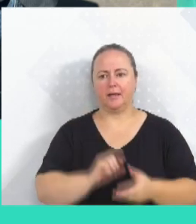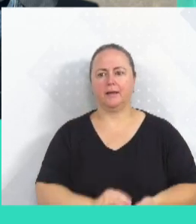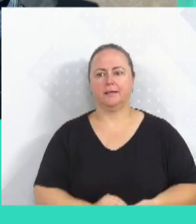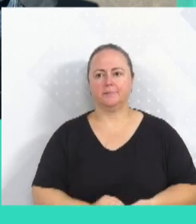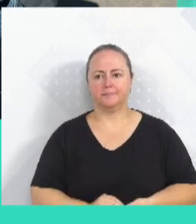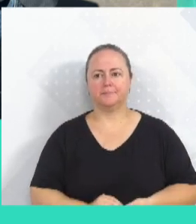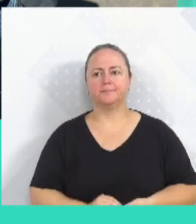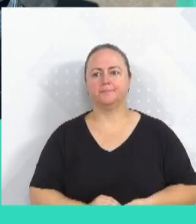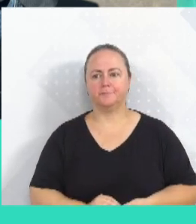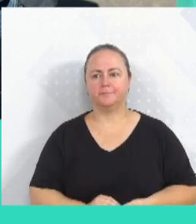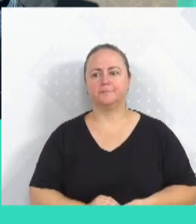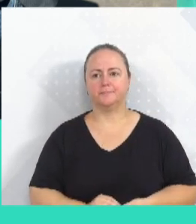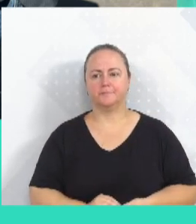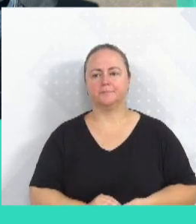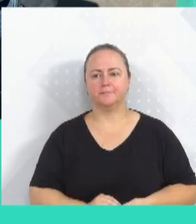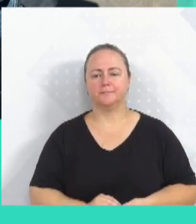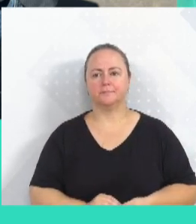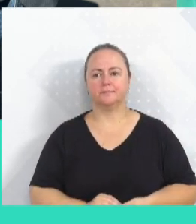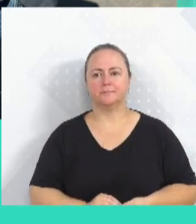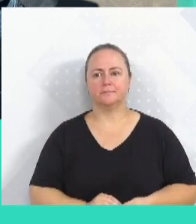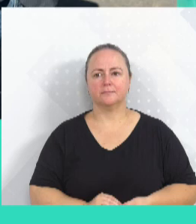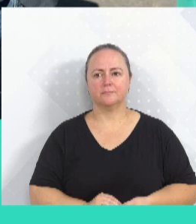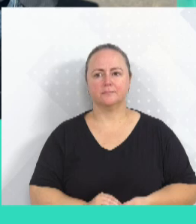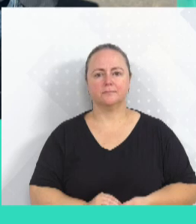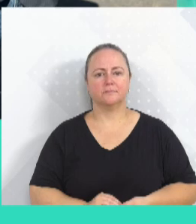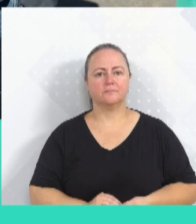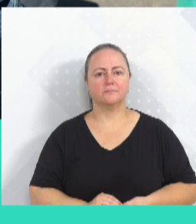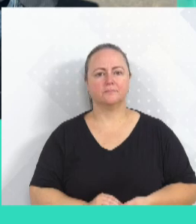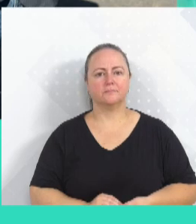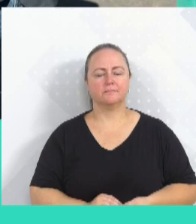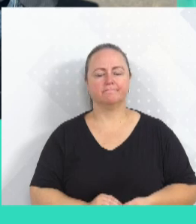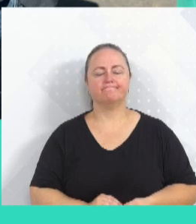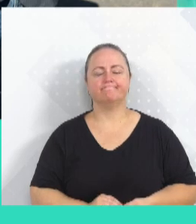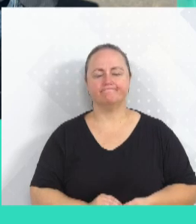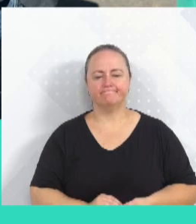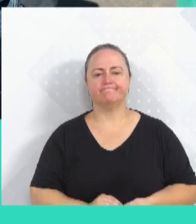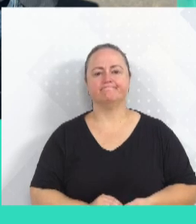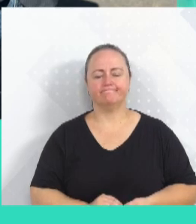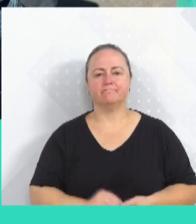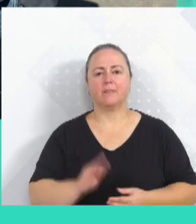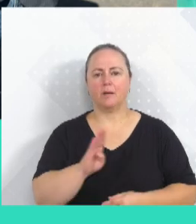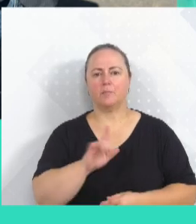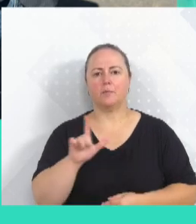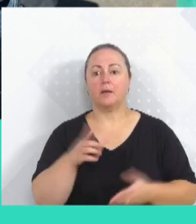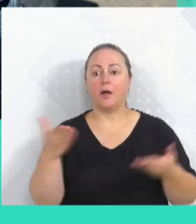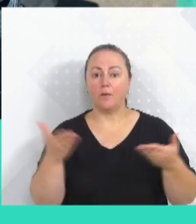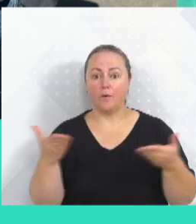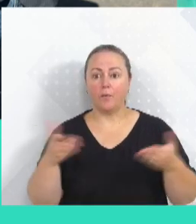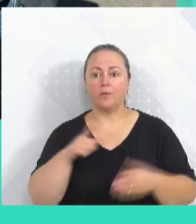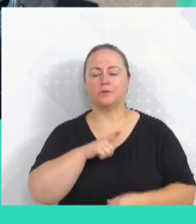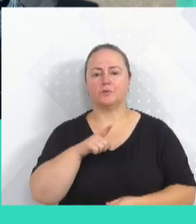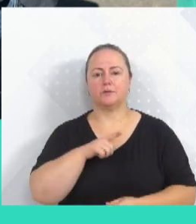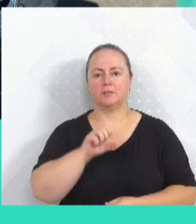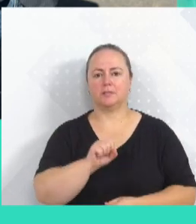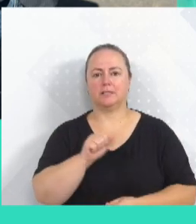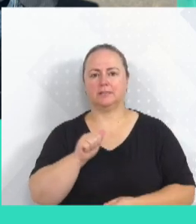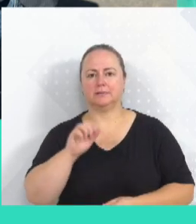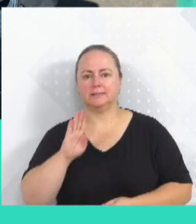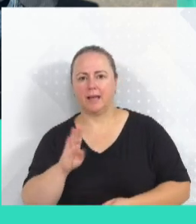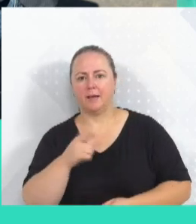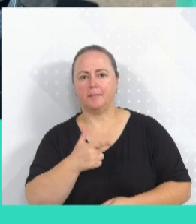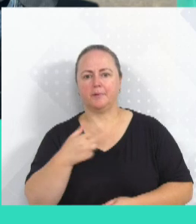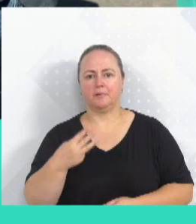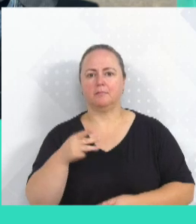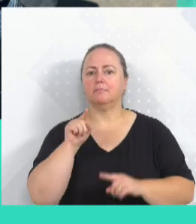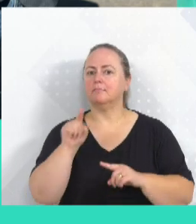E para Blumenau, e para uma série de coisas que hoje tem a SAB 23, depois vocês vão saber o quanto esse cidadão foi